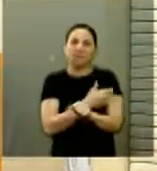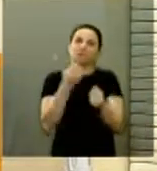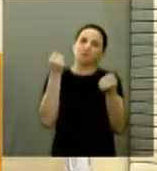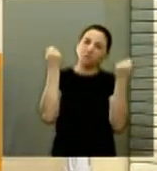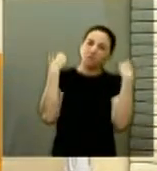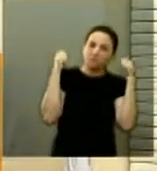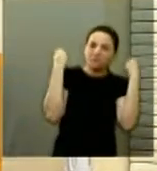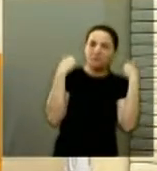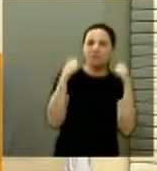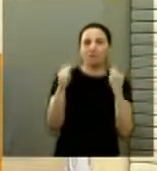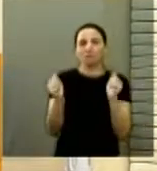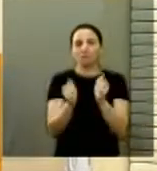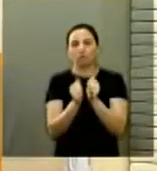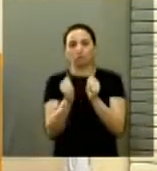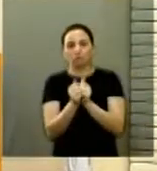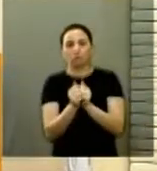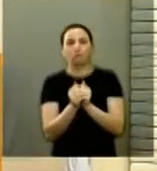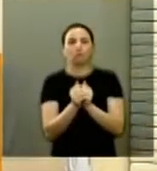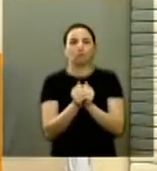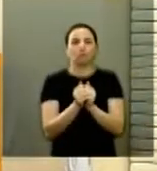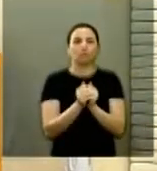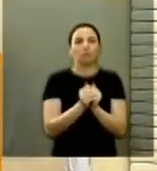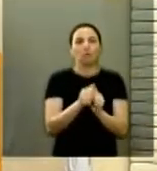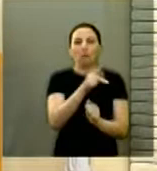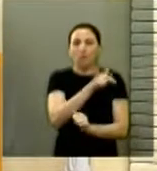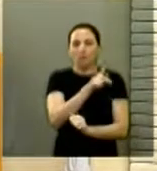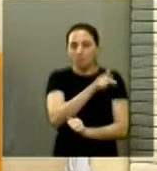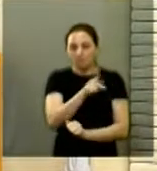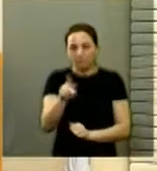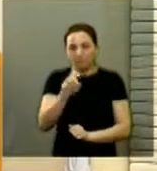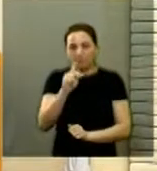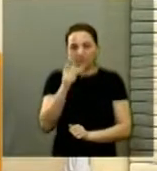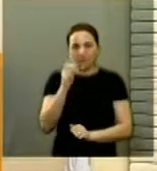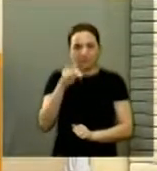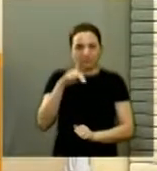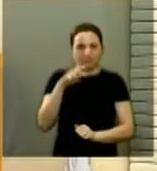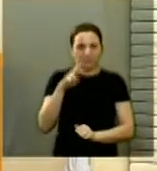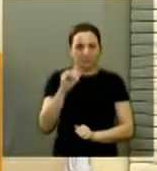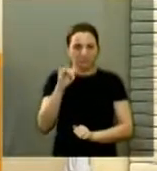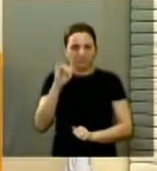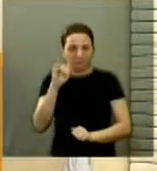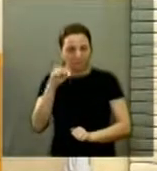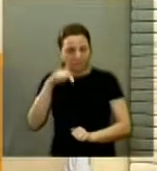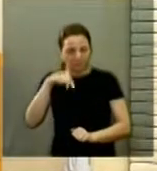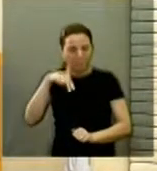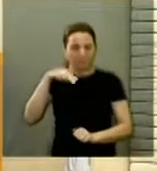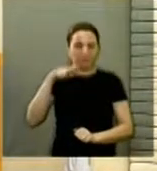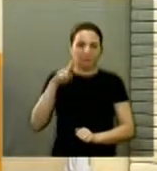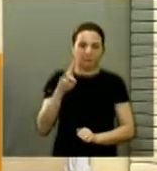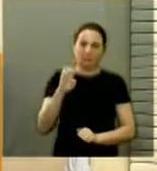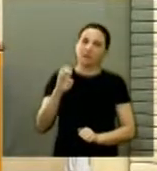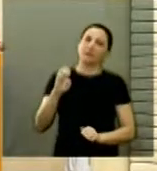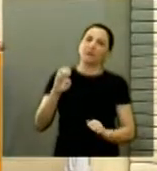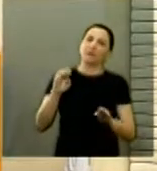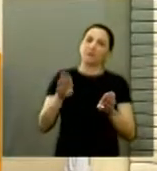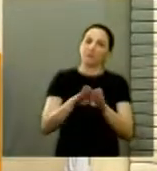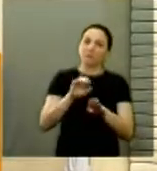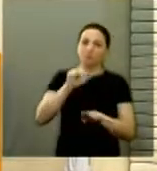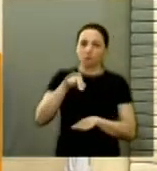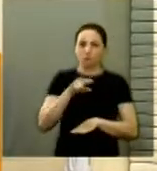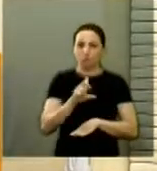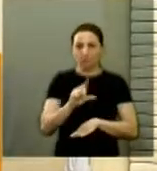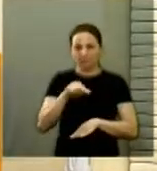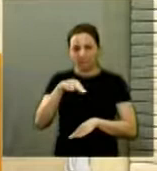juntamente com o professor Henrique Saniotto, com a professora Juliana. As meninas estão